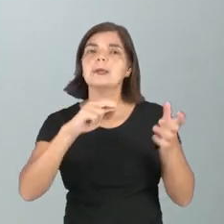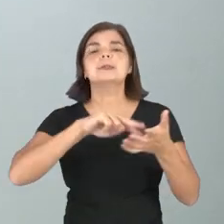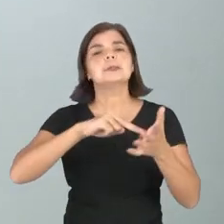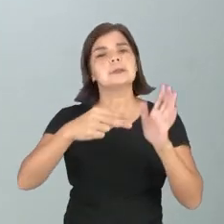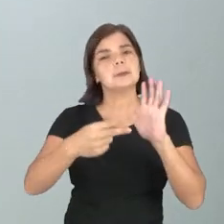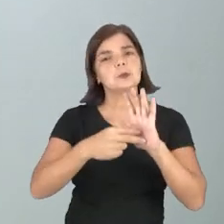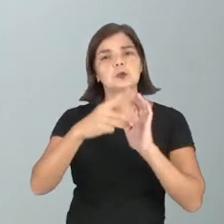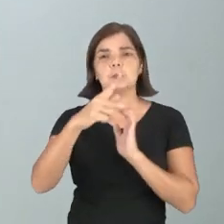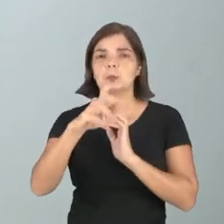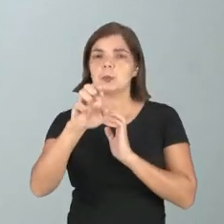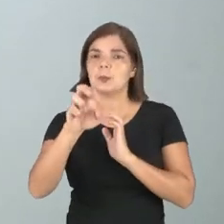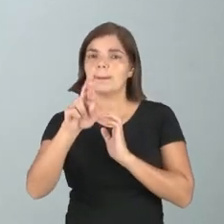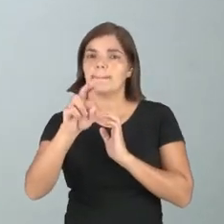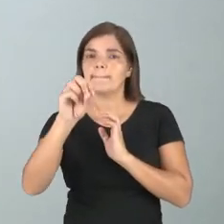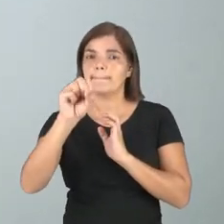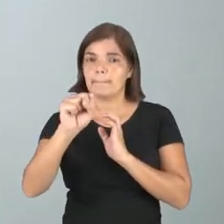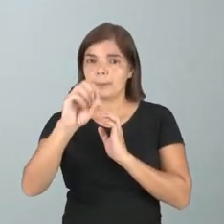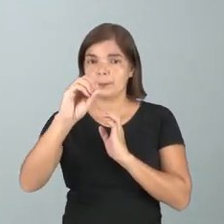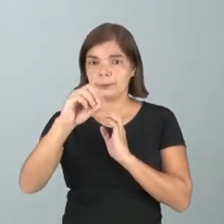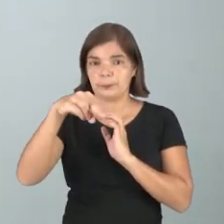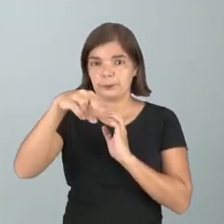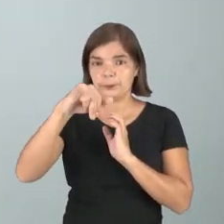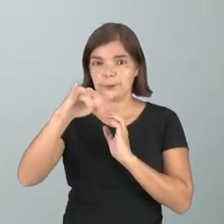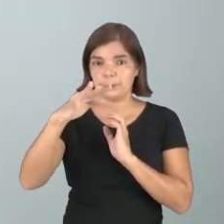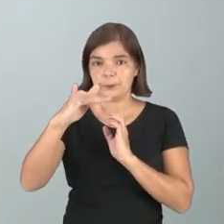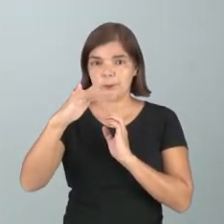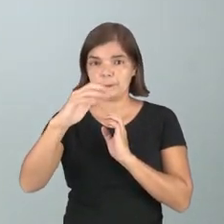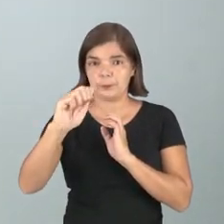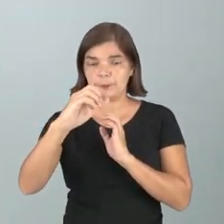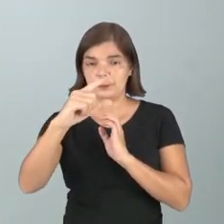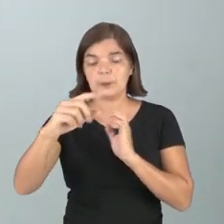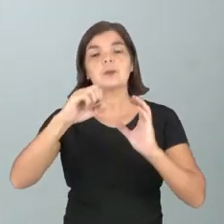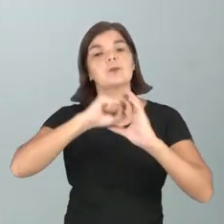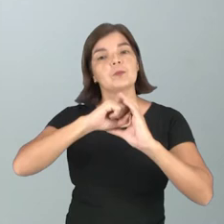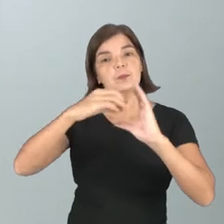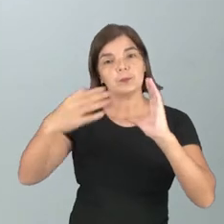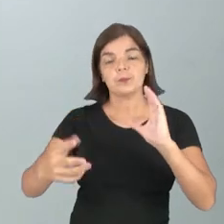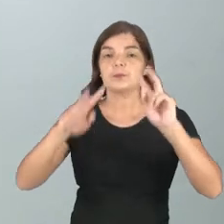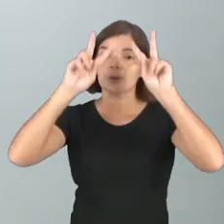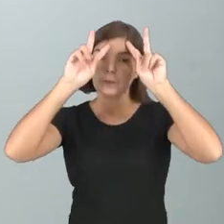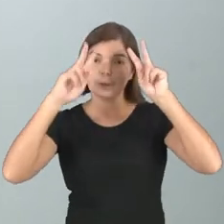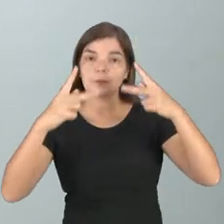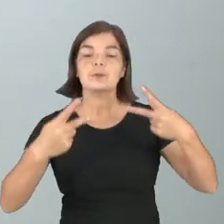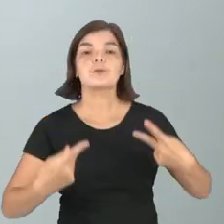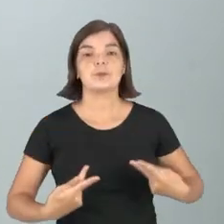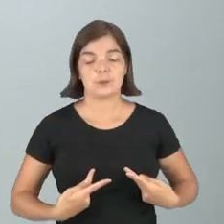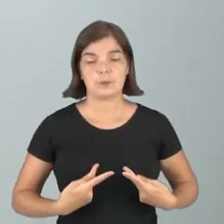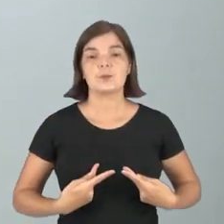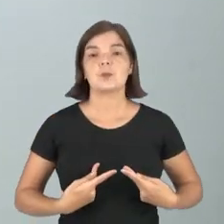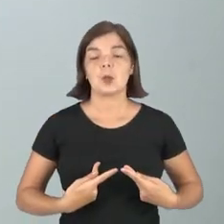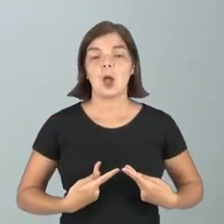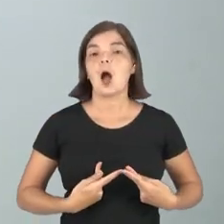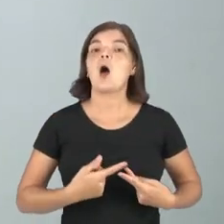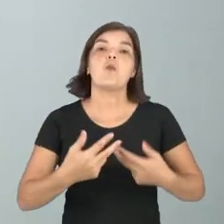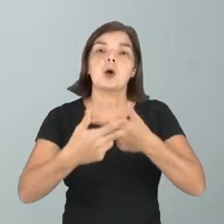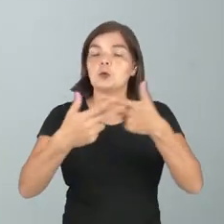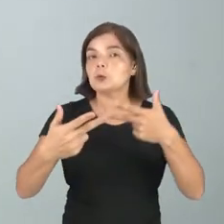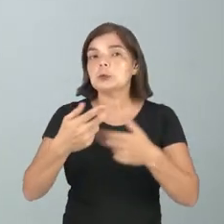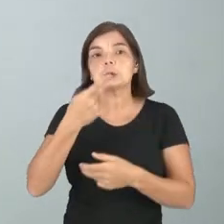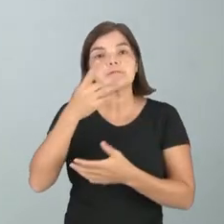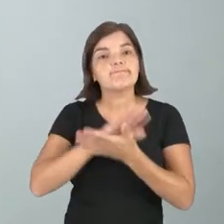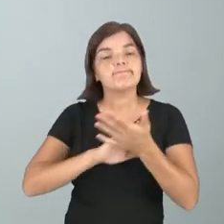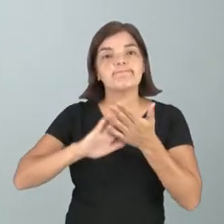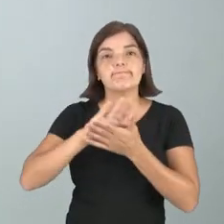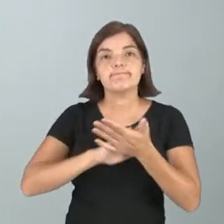personificação. Quando eu atribuo características humanas a um ser inanimado. Vamos fazer